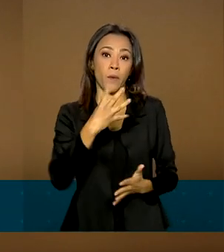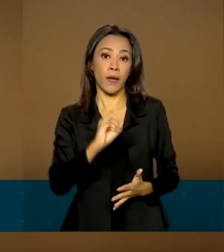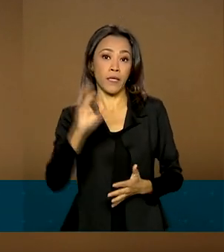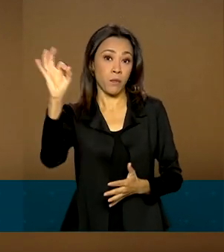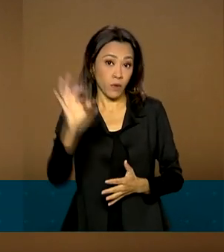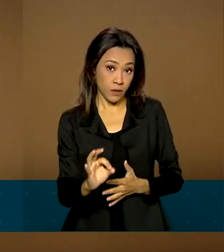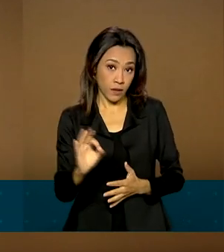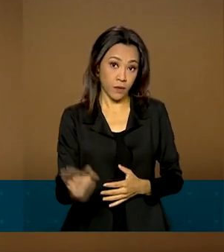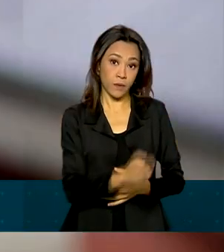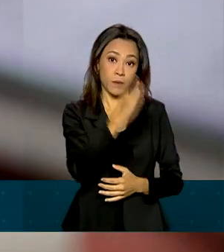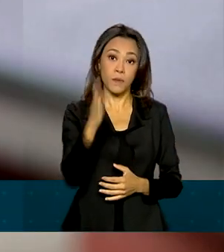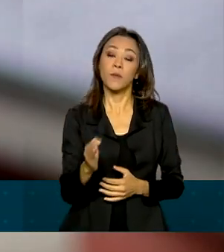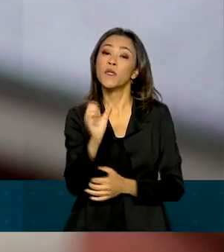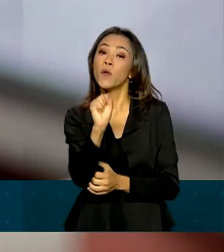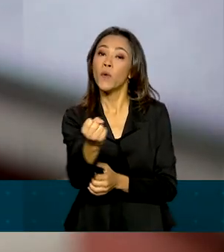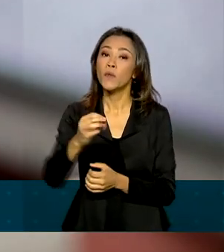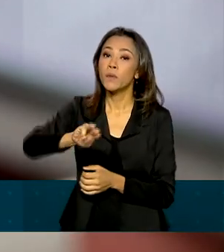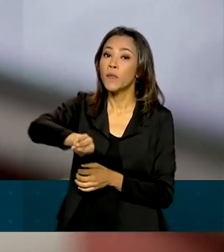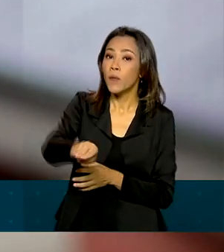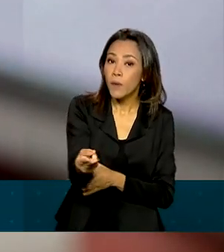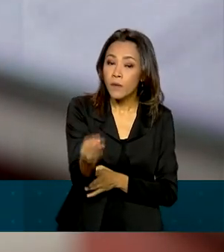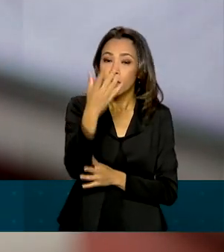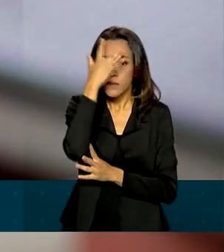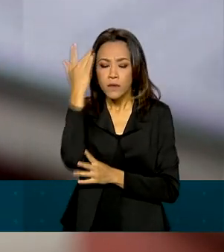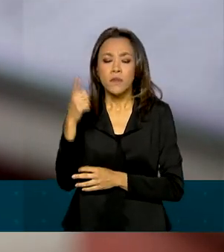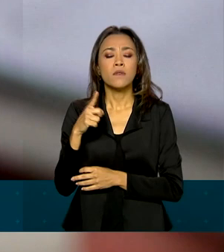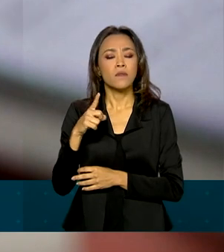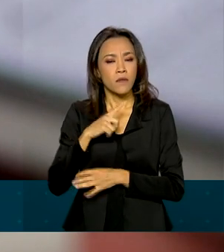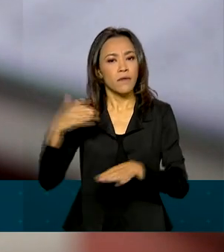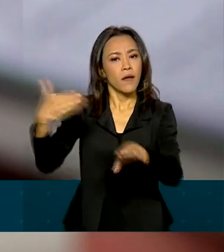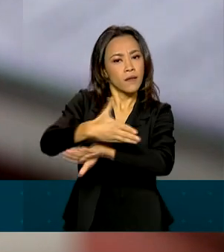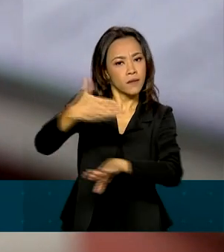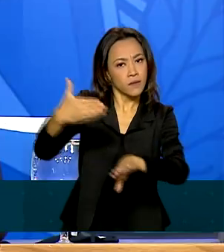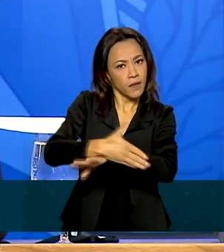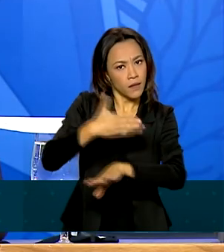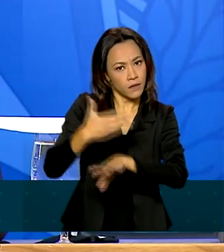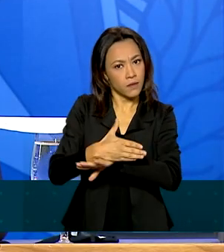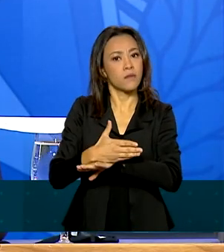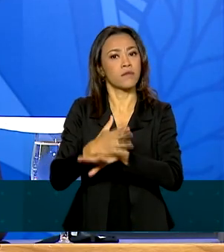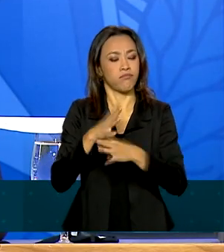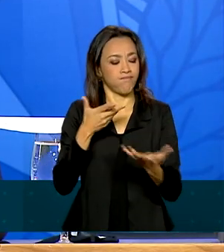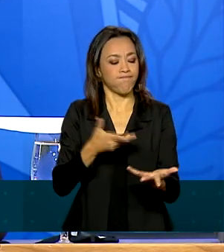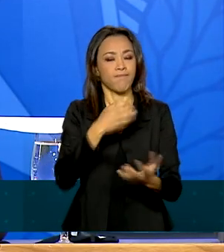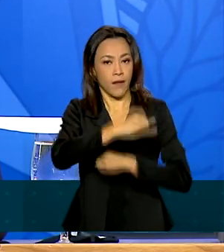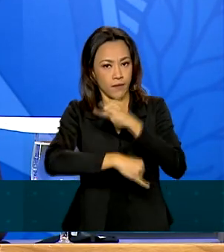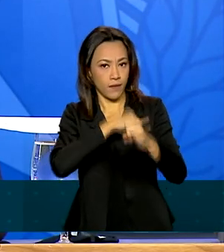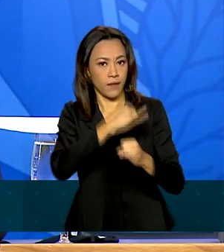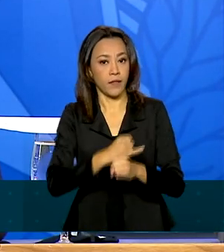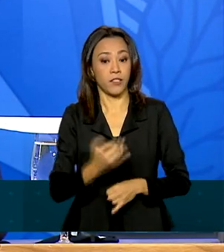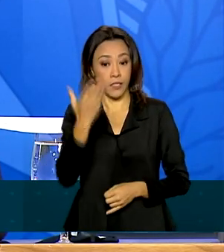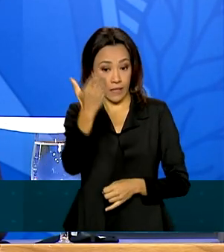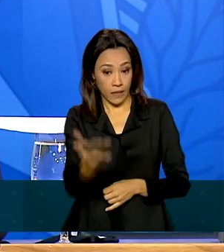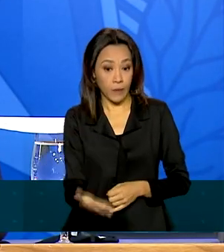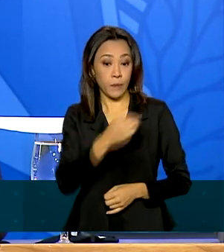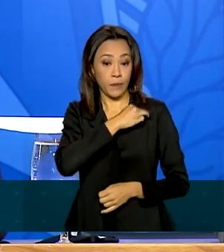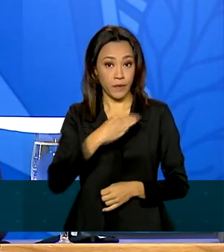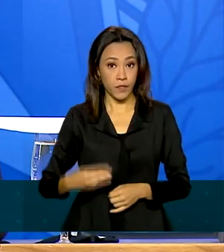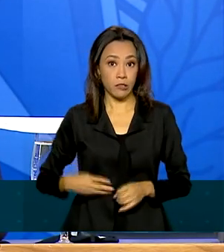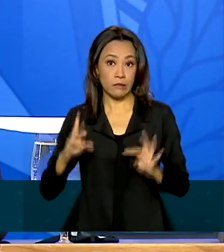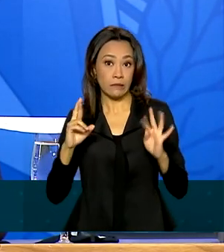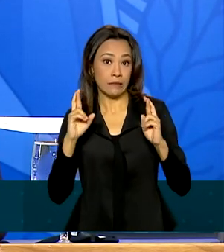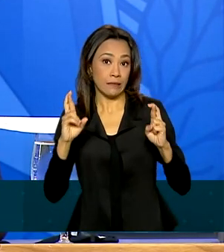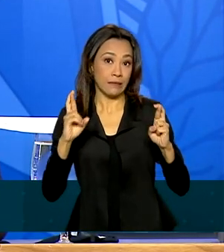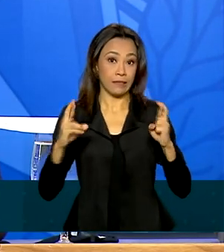e 8 milhões de brasileiros passaram a ter acesso à internet nos últimos anos. A expectativa de Fábio Faria, com a chegada do